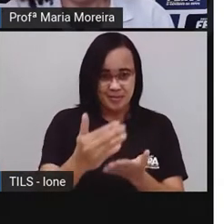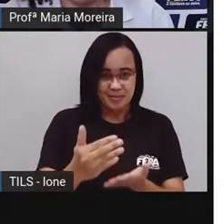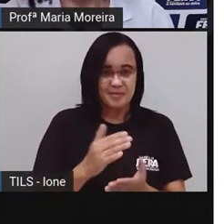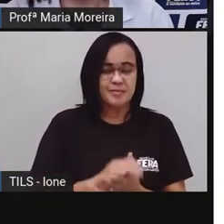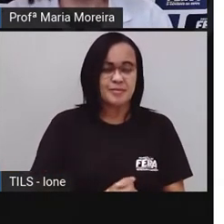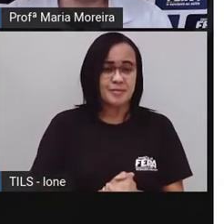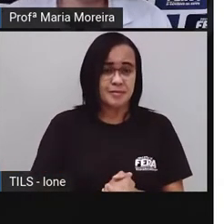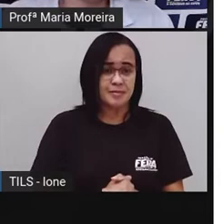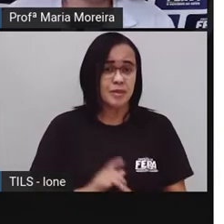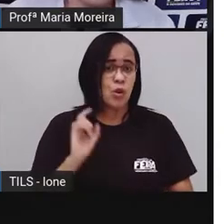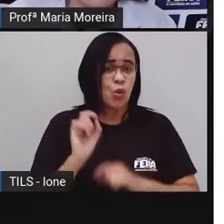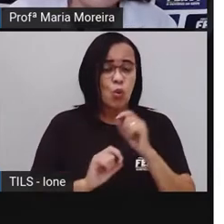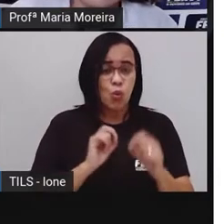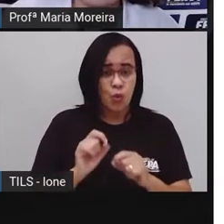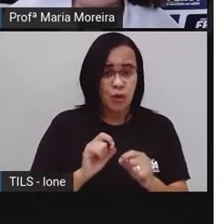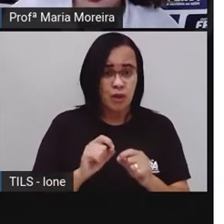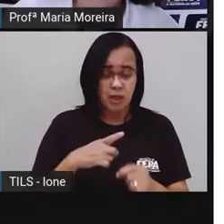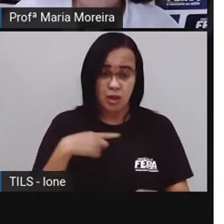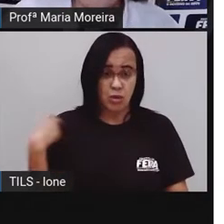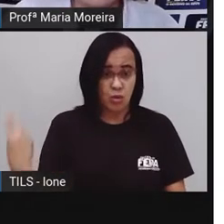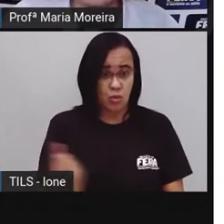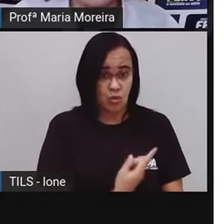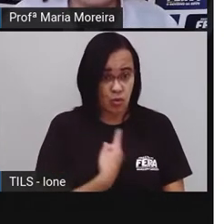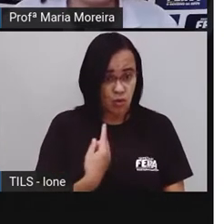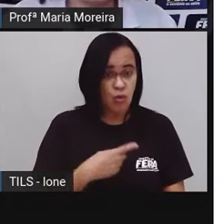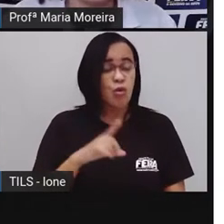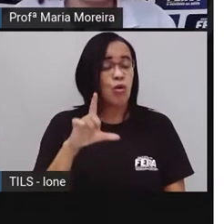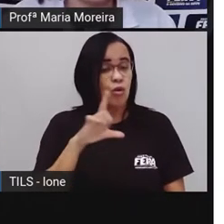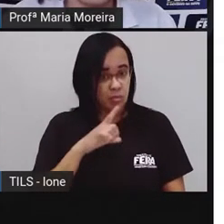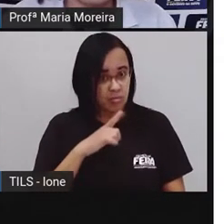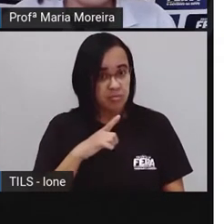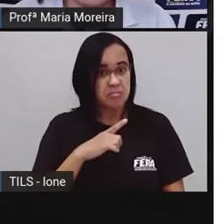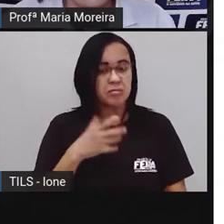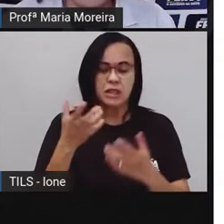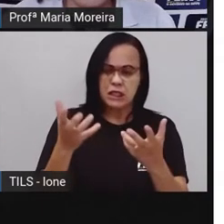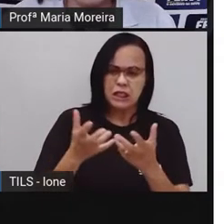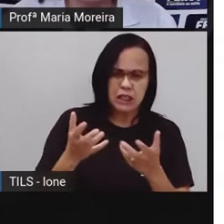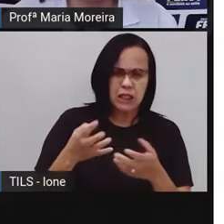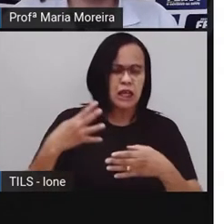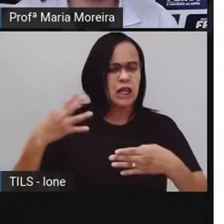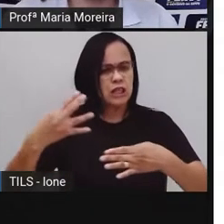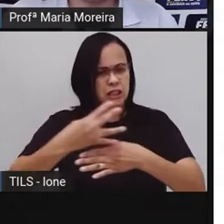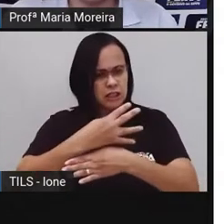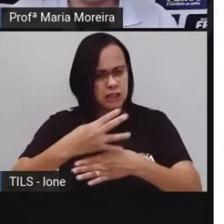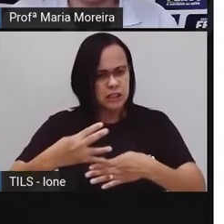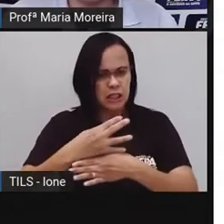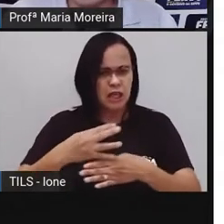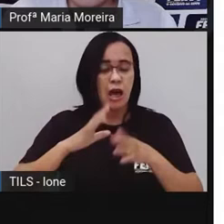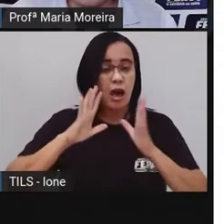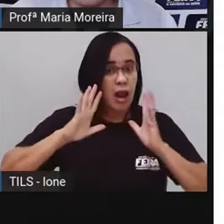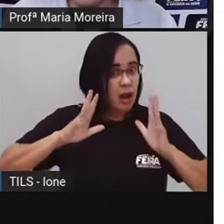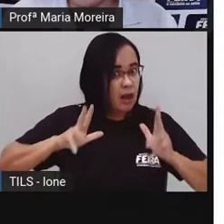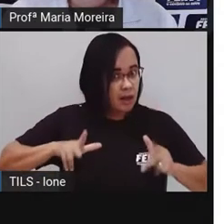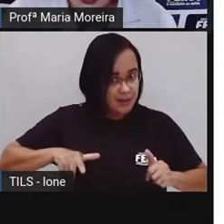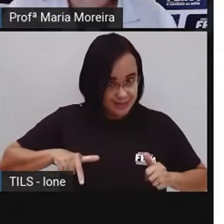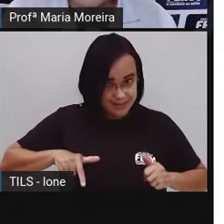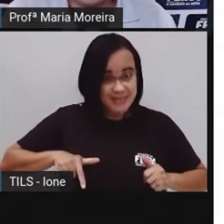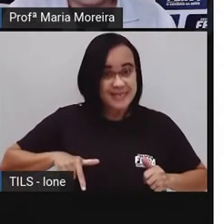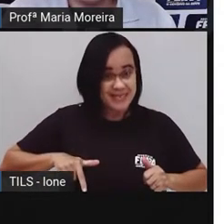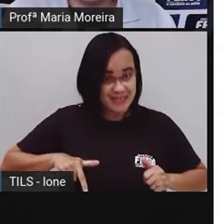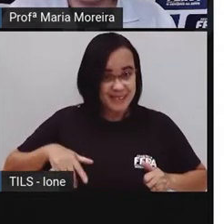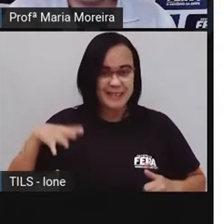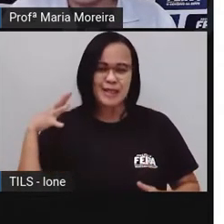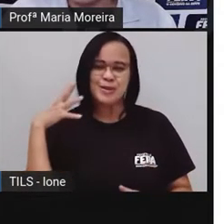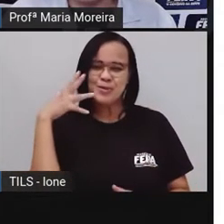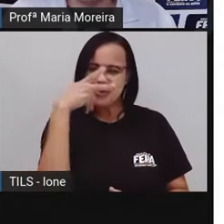Bom, todos nós, obviamente, queremos uma cidade limpa e bonita. Não é mesmo? Eu quero a minha